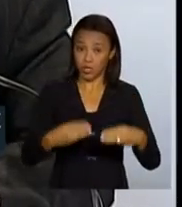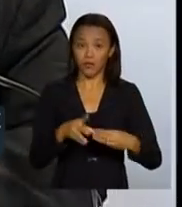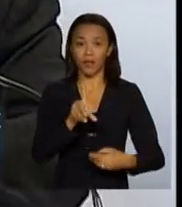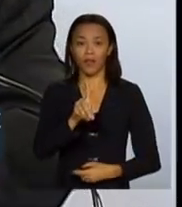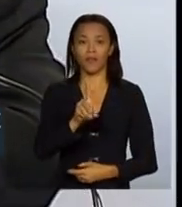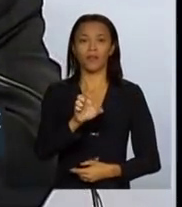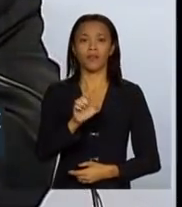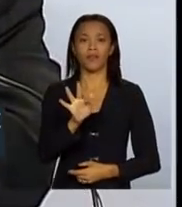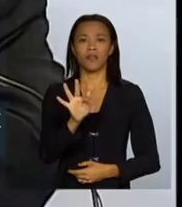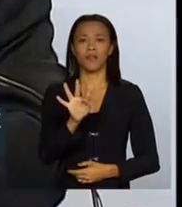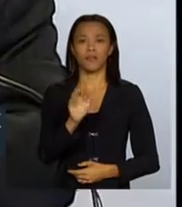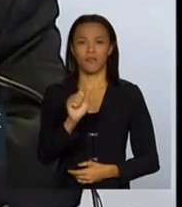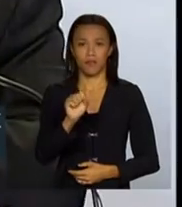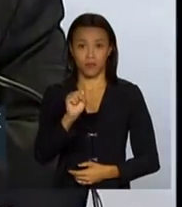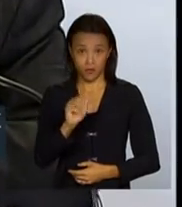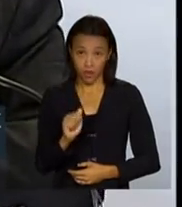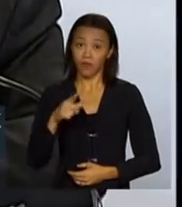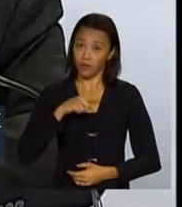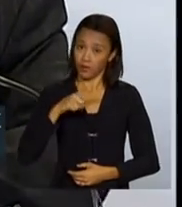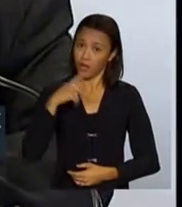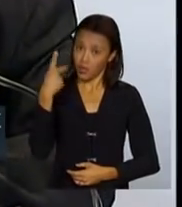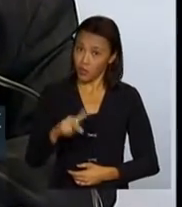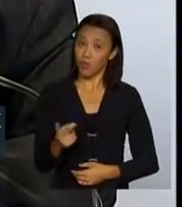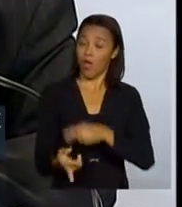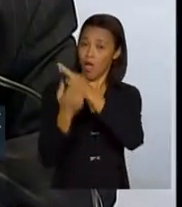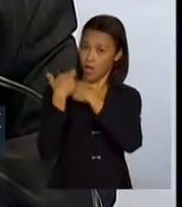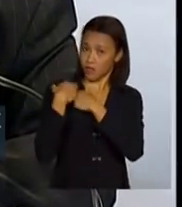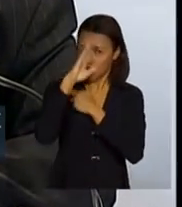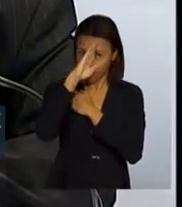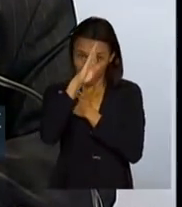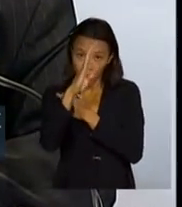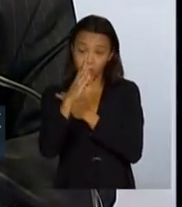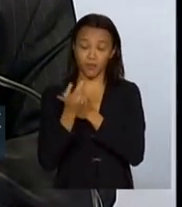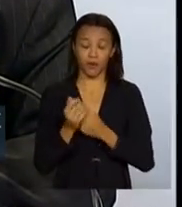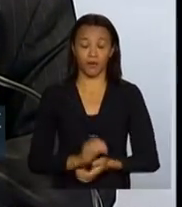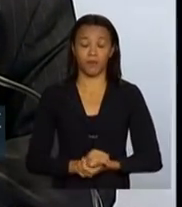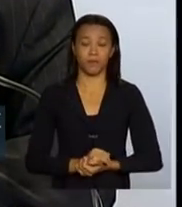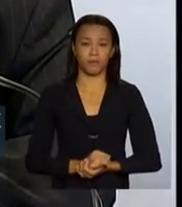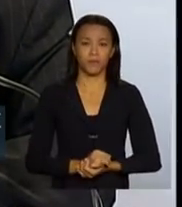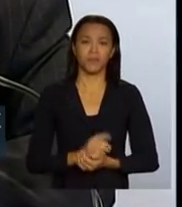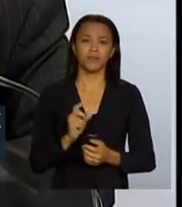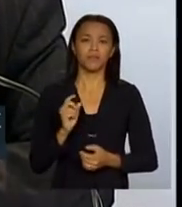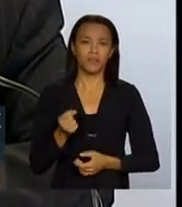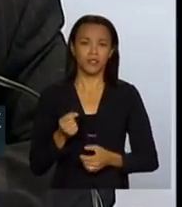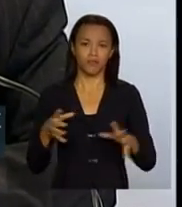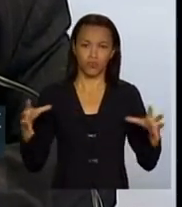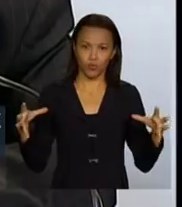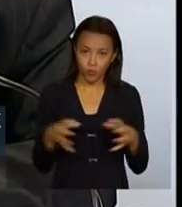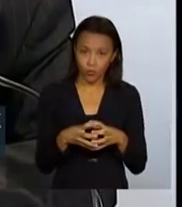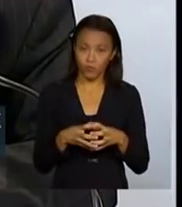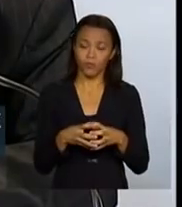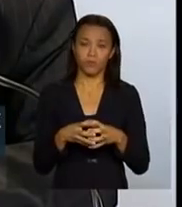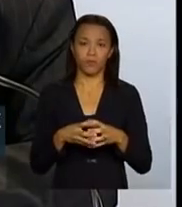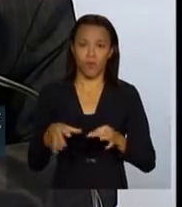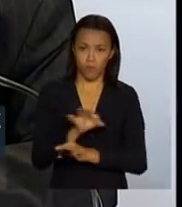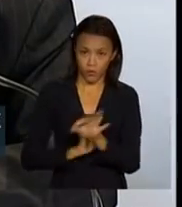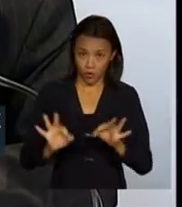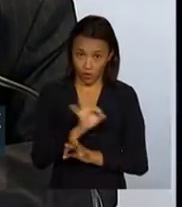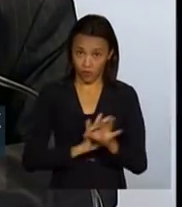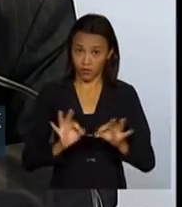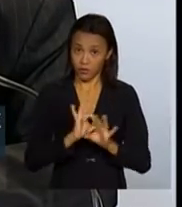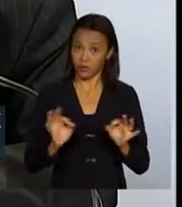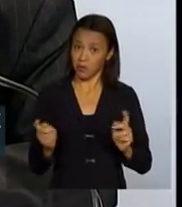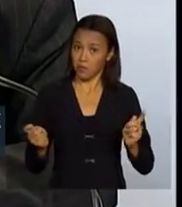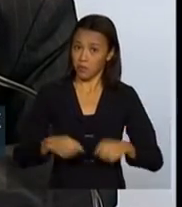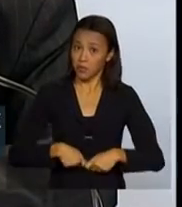que tem o seu papel fundamental na participação desses esquemas, se organizem de forma